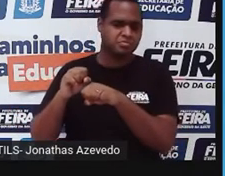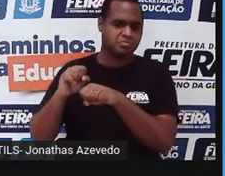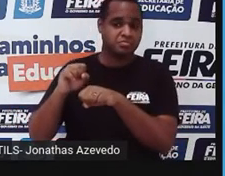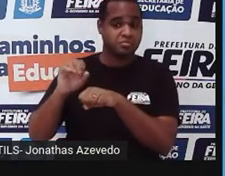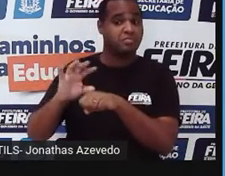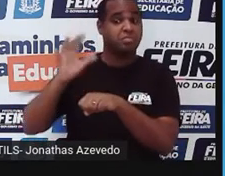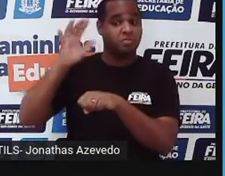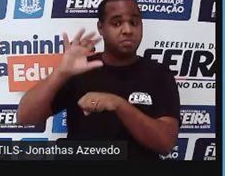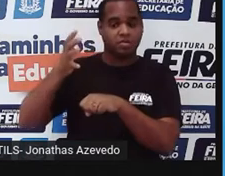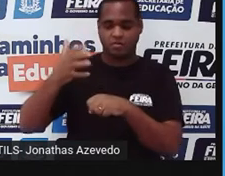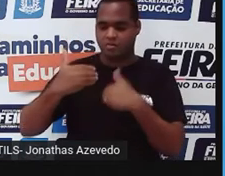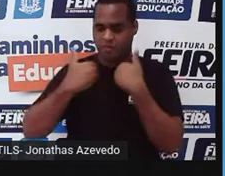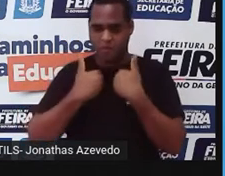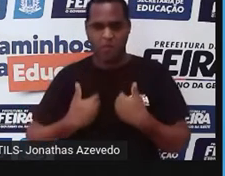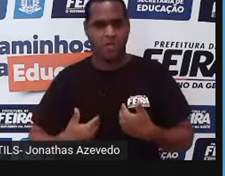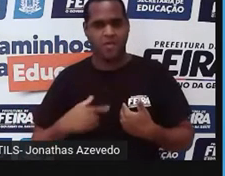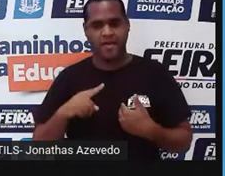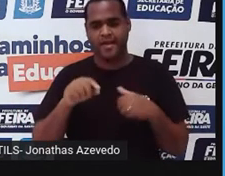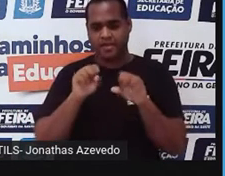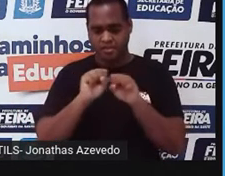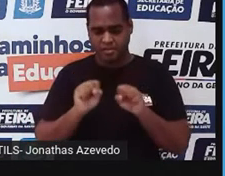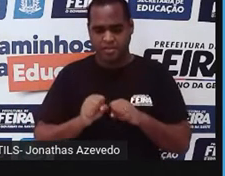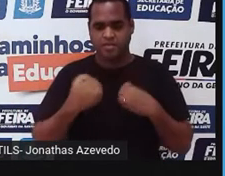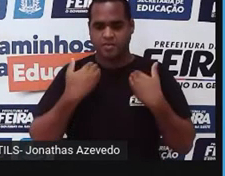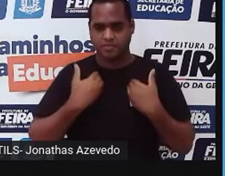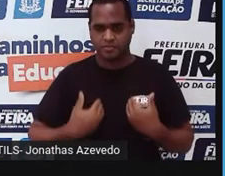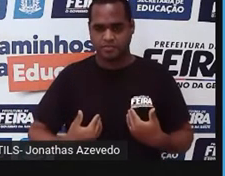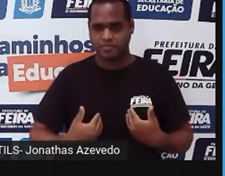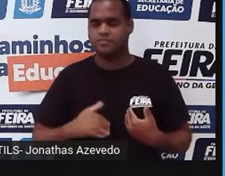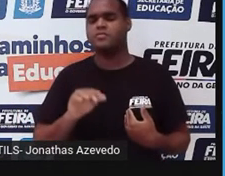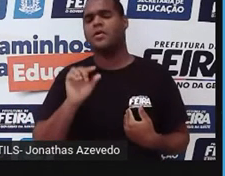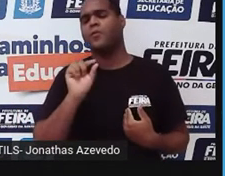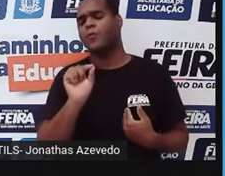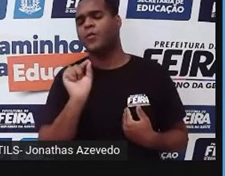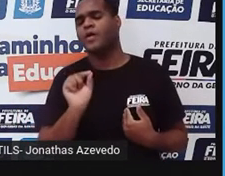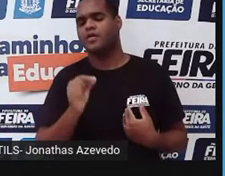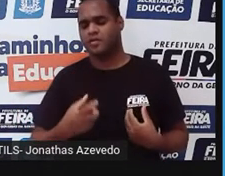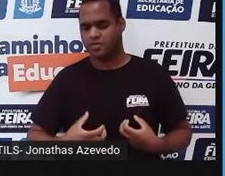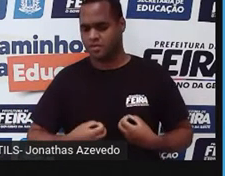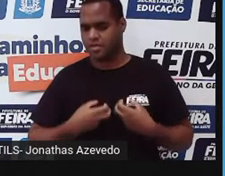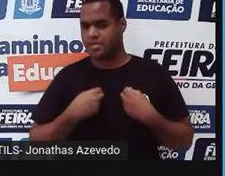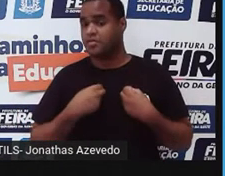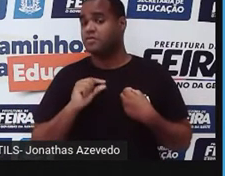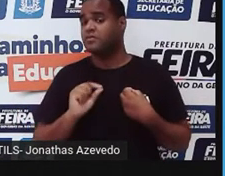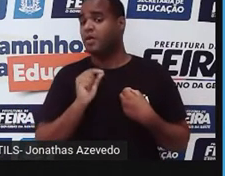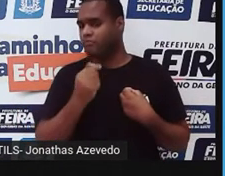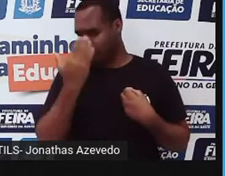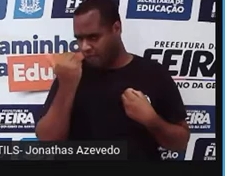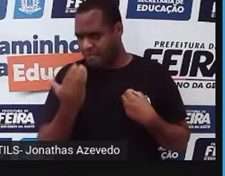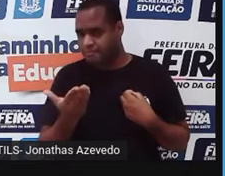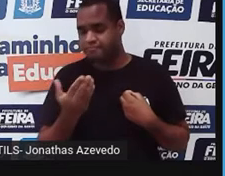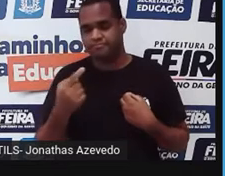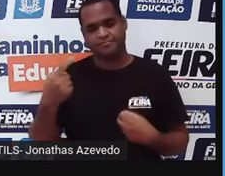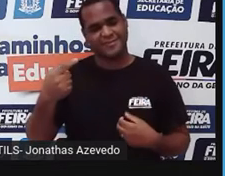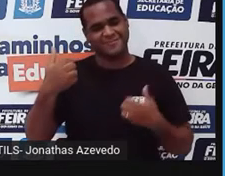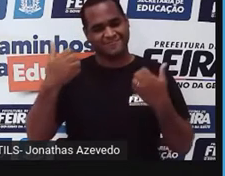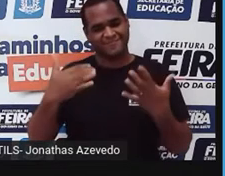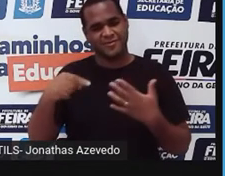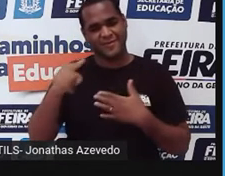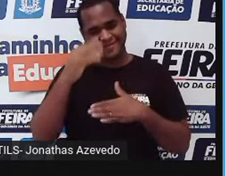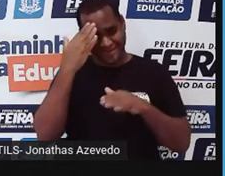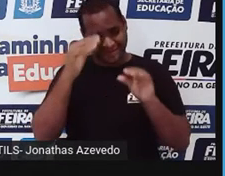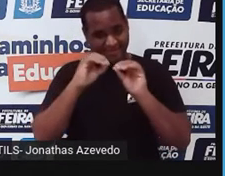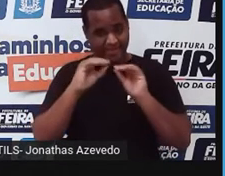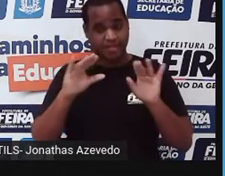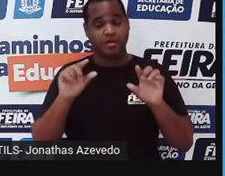qualquer órgão do corpo, qualquer sistema do nosso corpo. E o que é o câncer em si? O câncer, ó, primeiro, a gente tem que entender uma